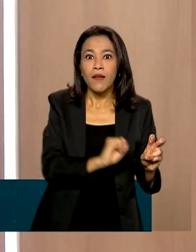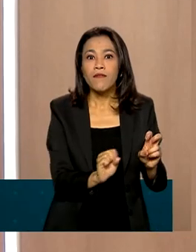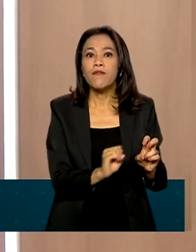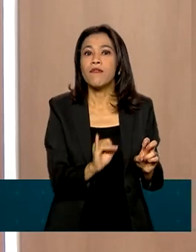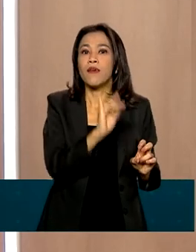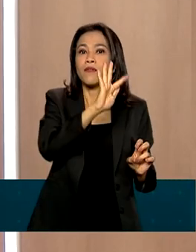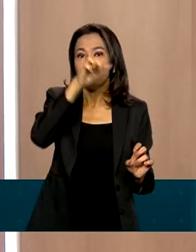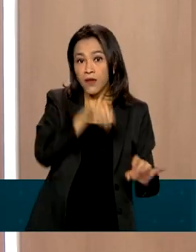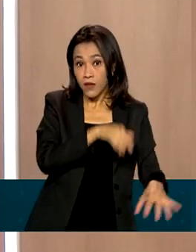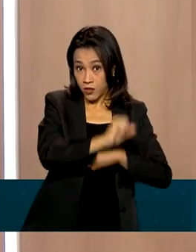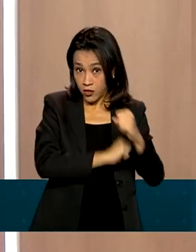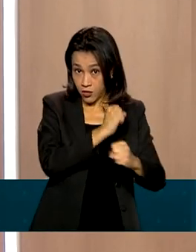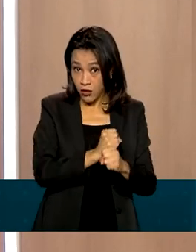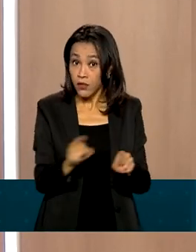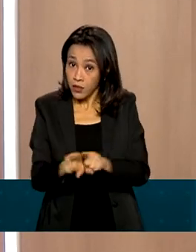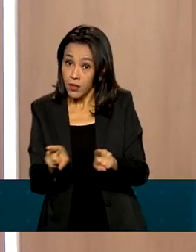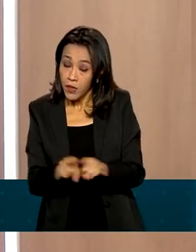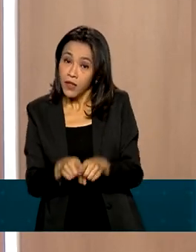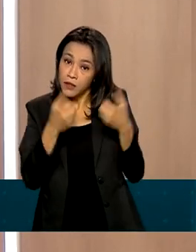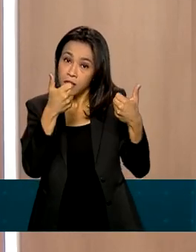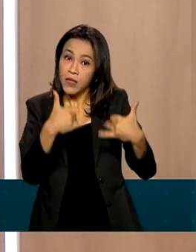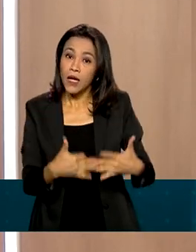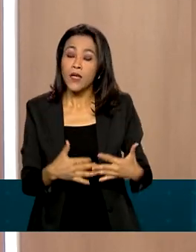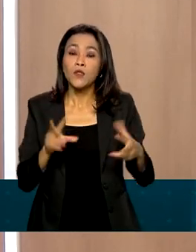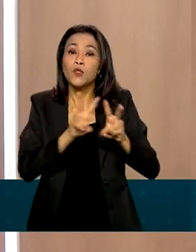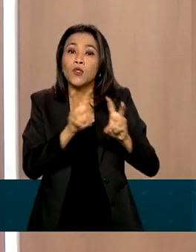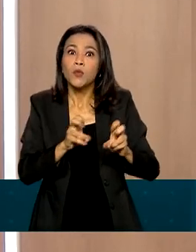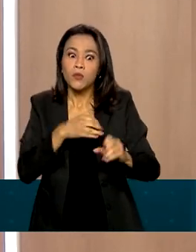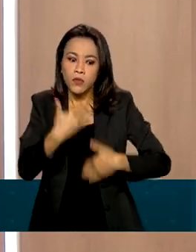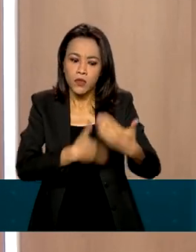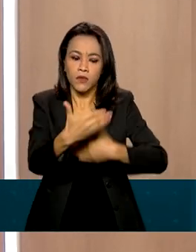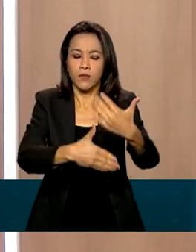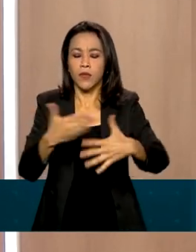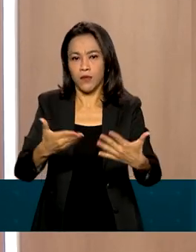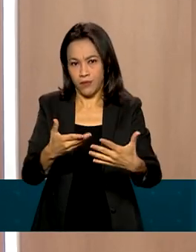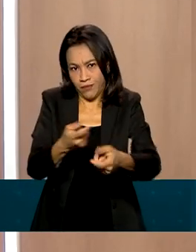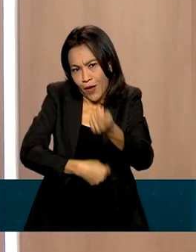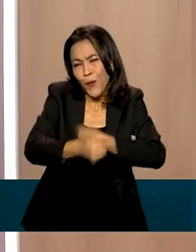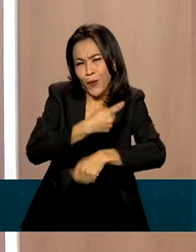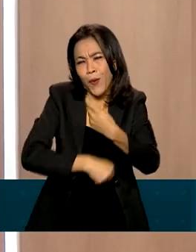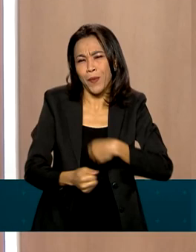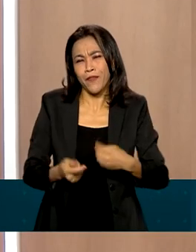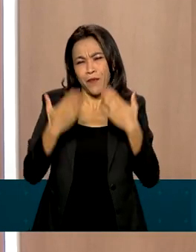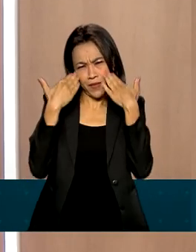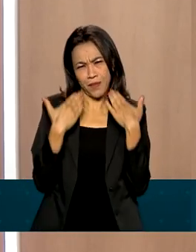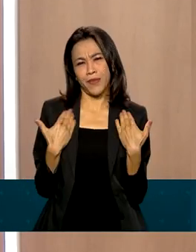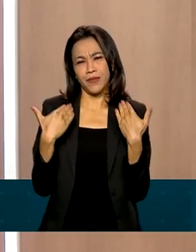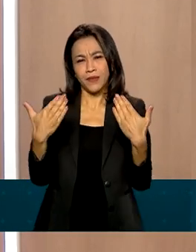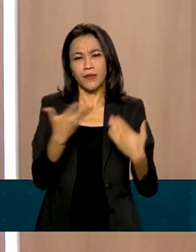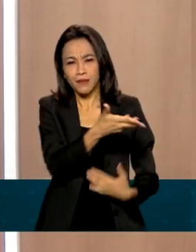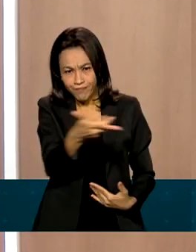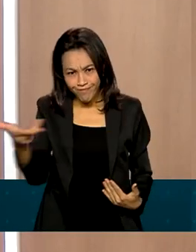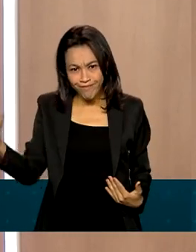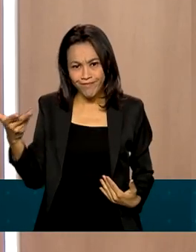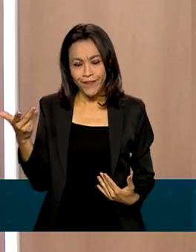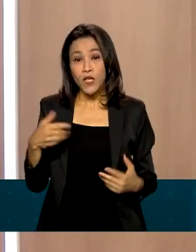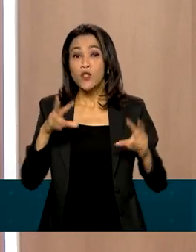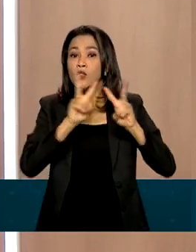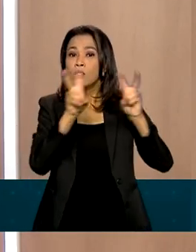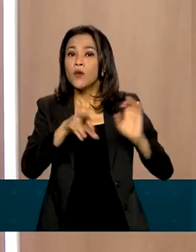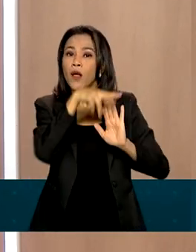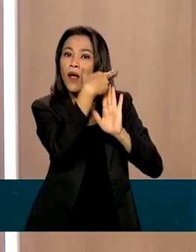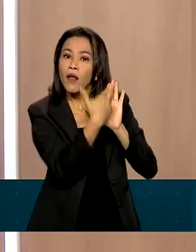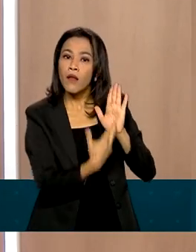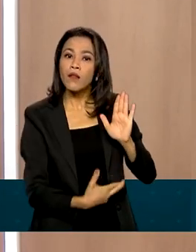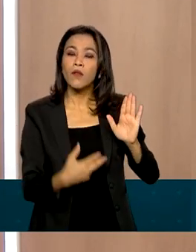ano e também a previsão quanto ao crescimento econômico. E para tanto, vamos apresentar as previsões do boletim Focus, que